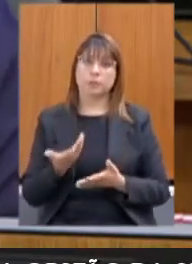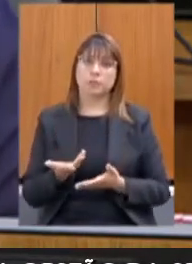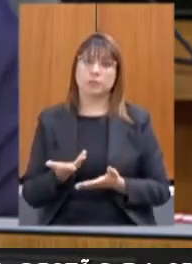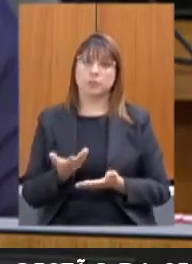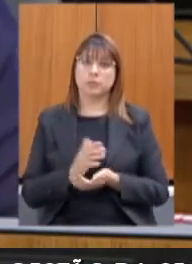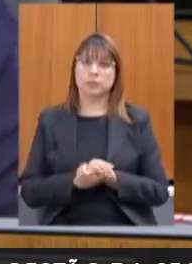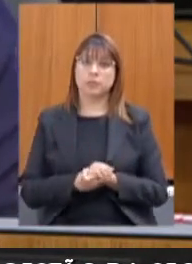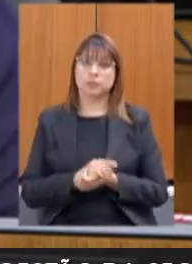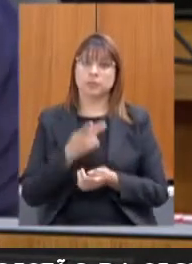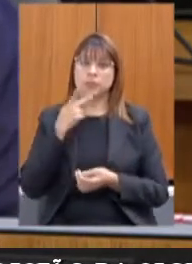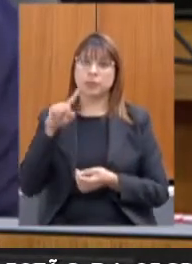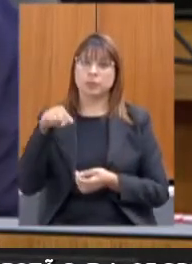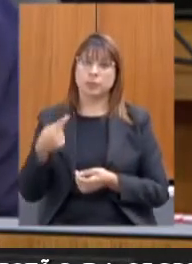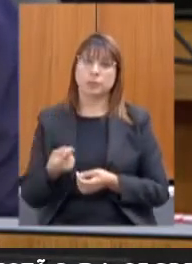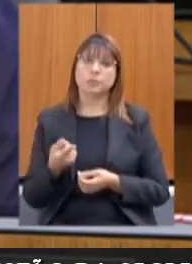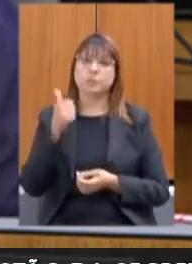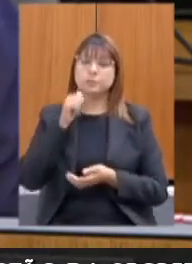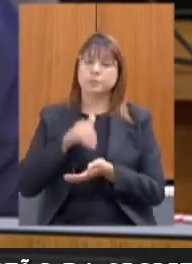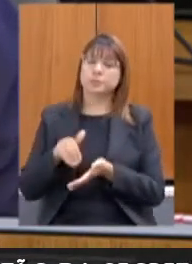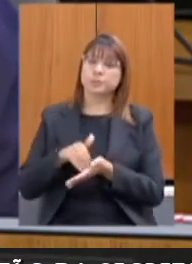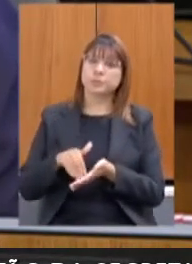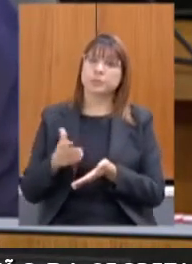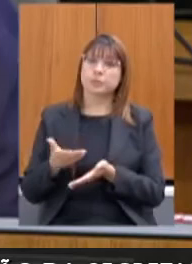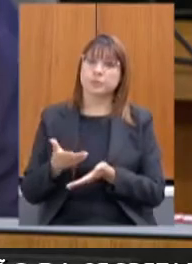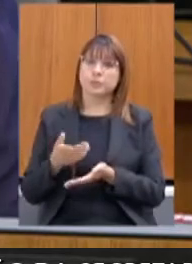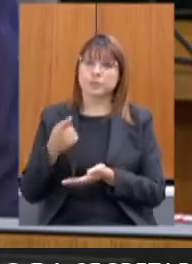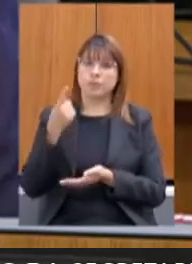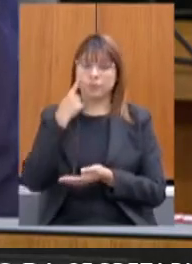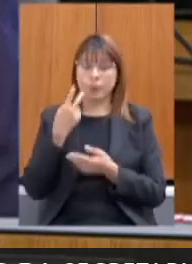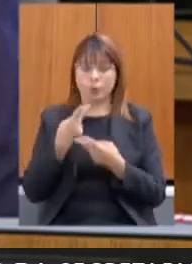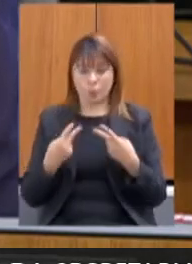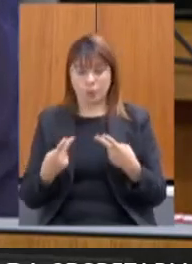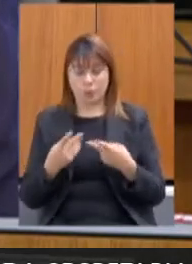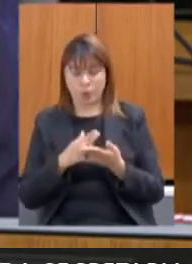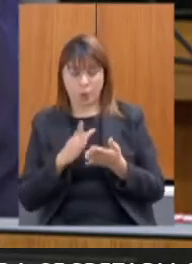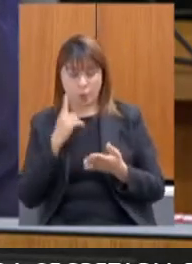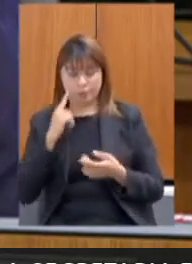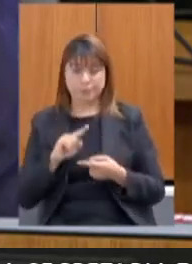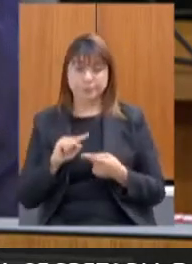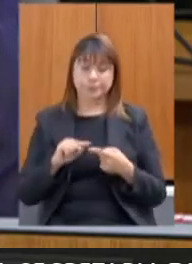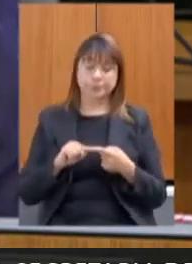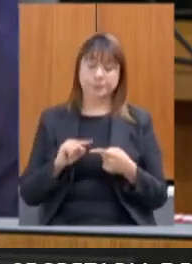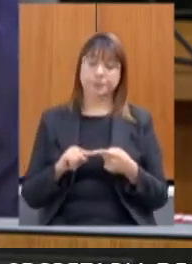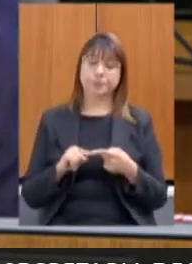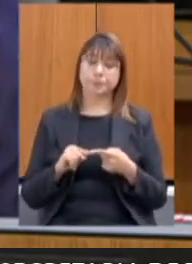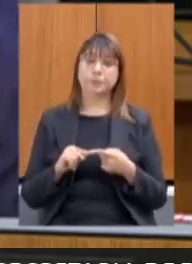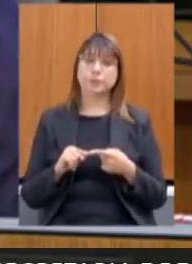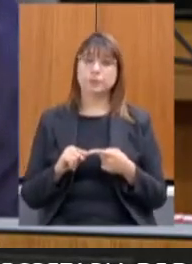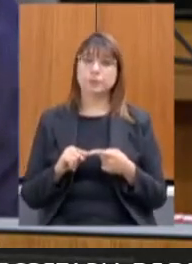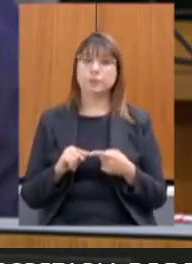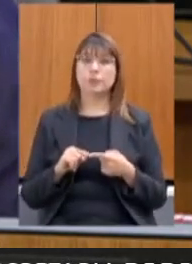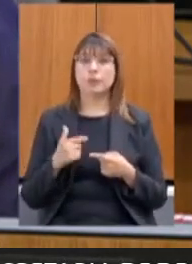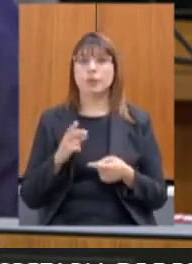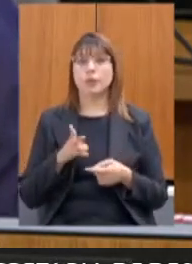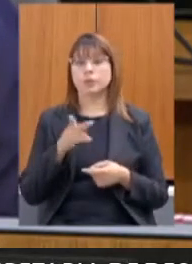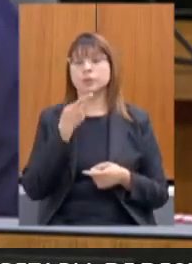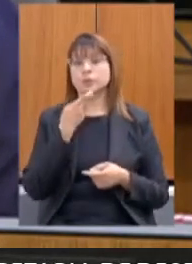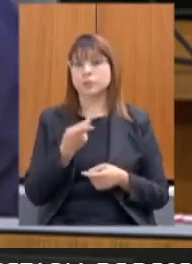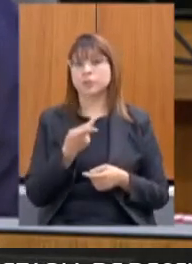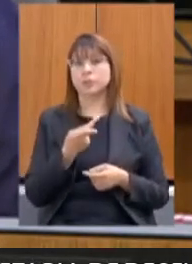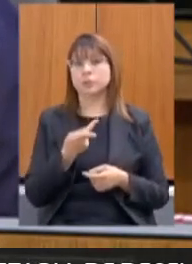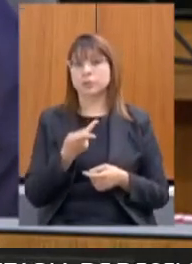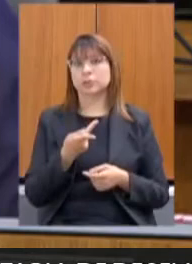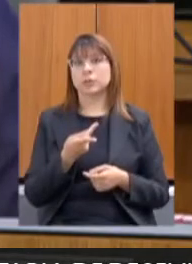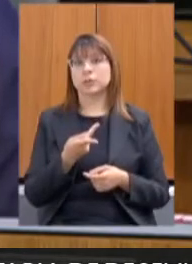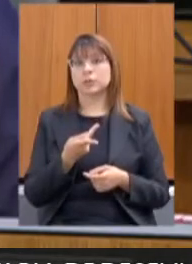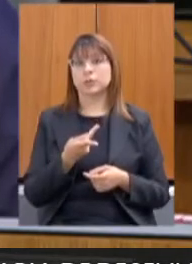daqui a pouco. Secretária, são, então, algumas questões. primeiras, eu sempre trago o debate, pela